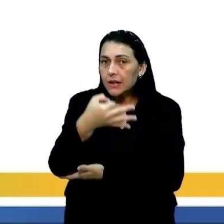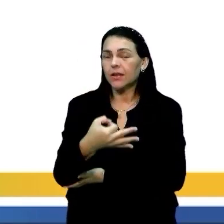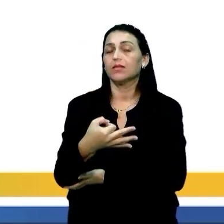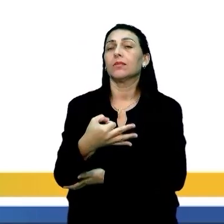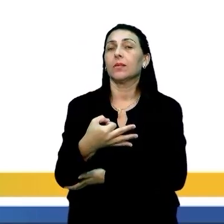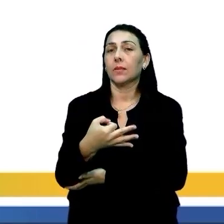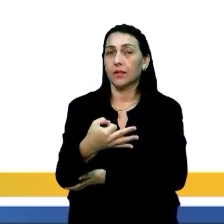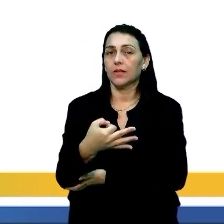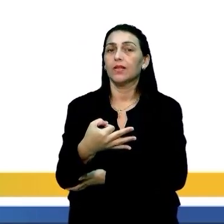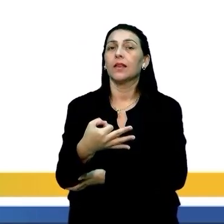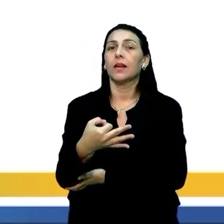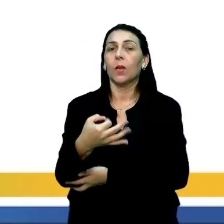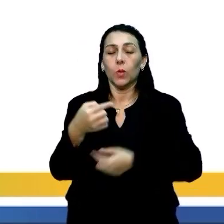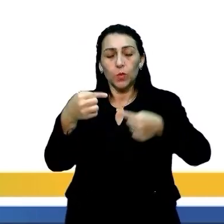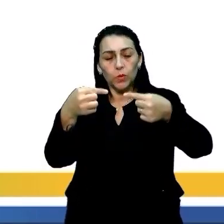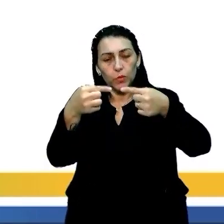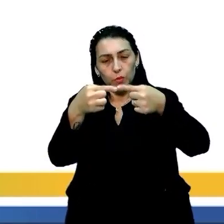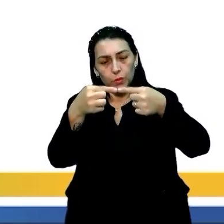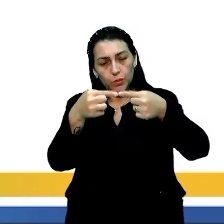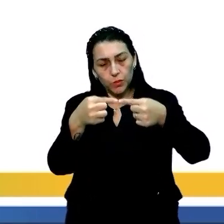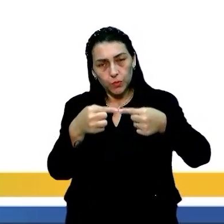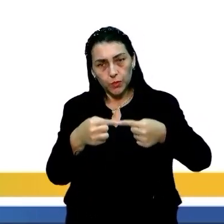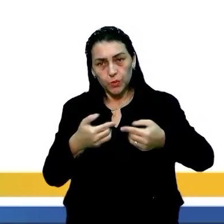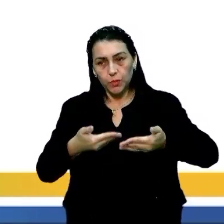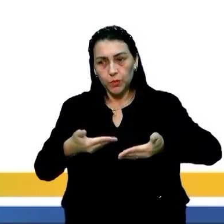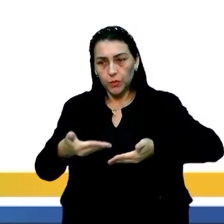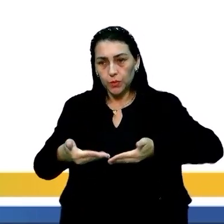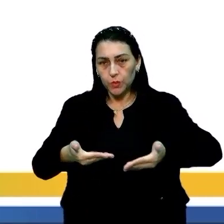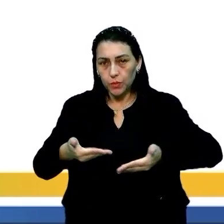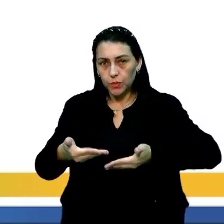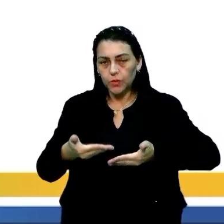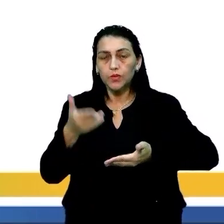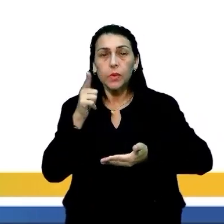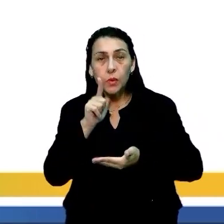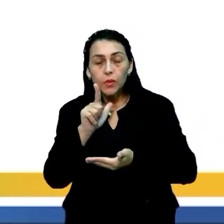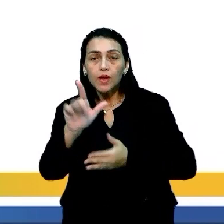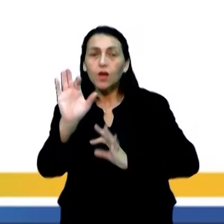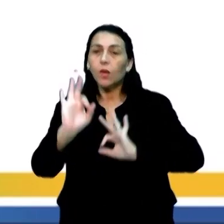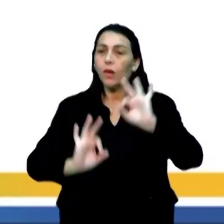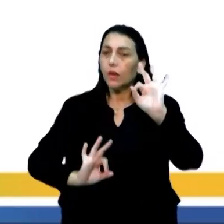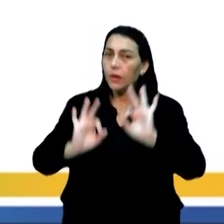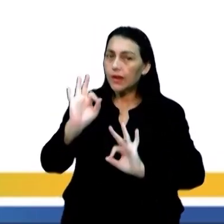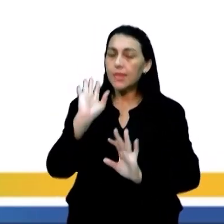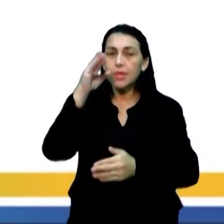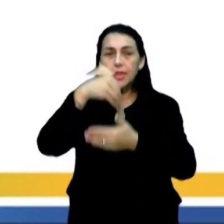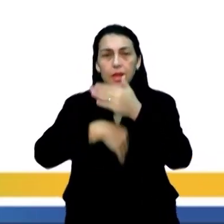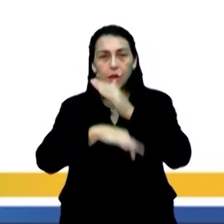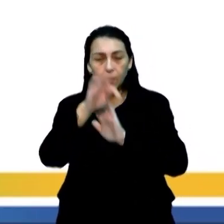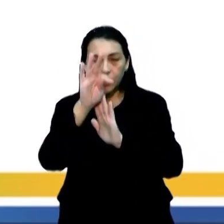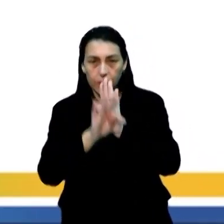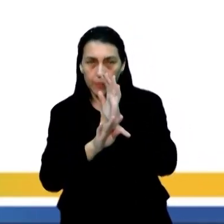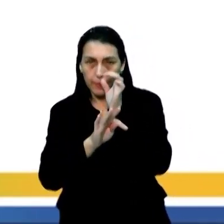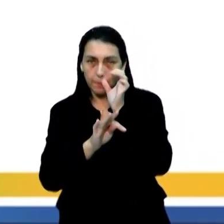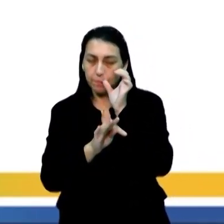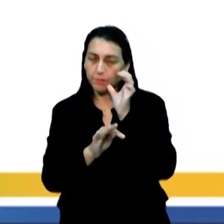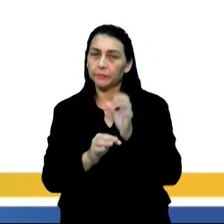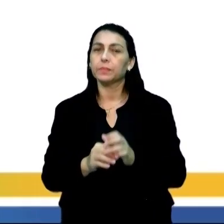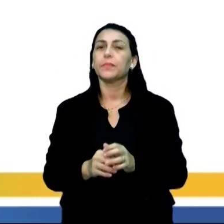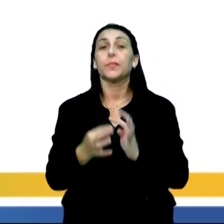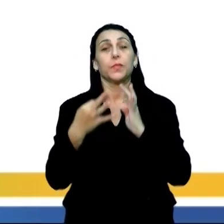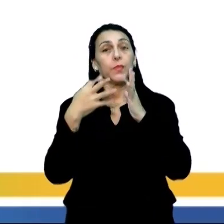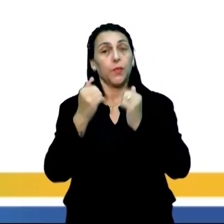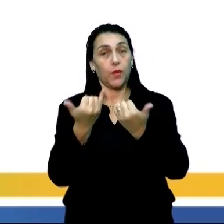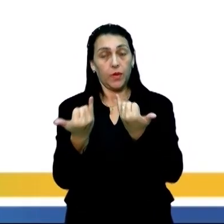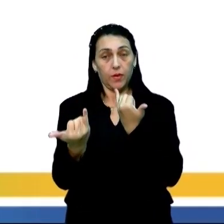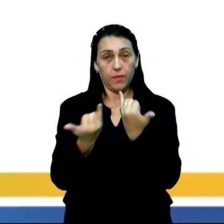eles se alinham entre si, eles se relacionam. E você conseguiu organizar isso dentro do seu texto, organizando todas